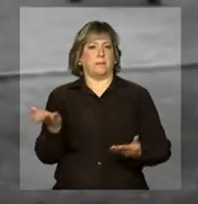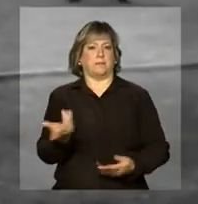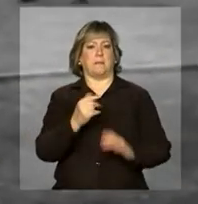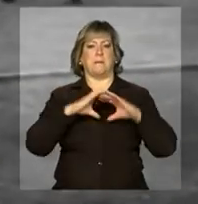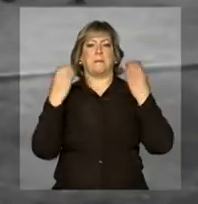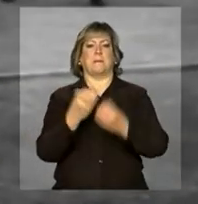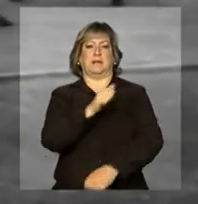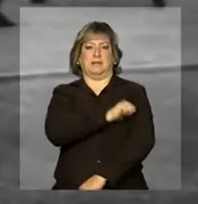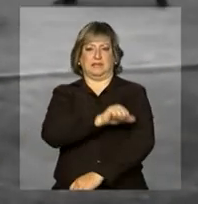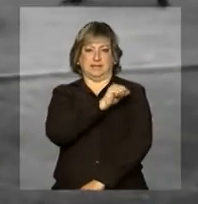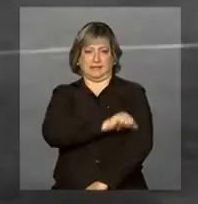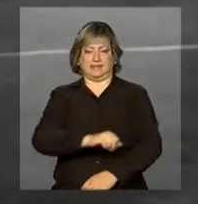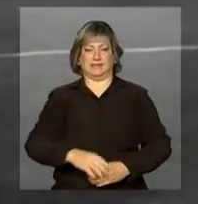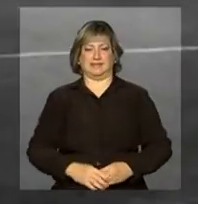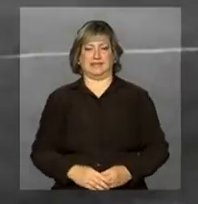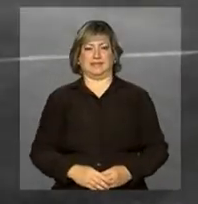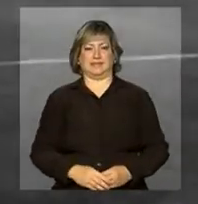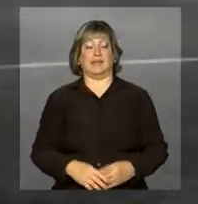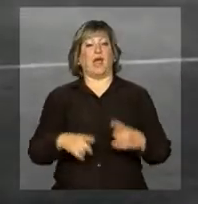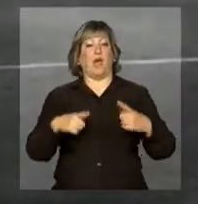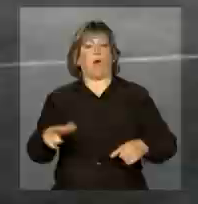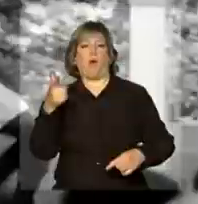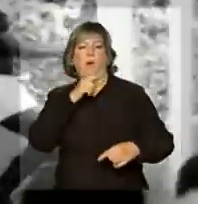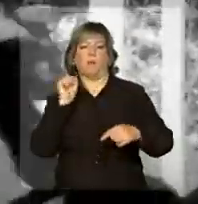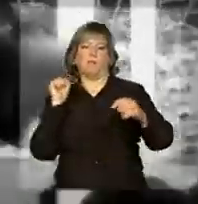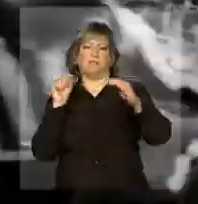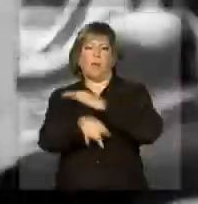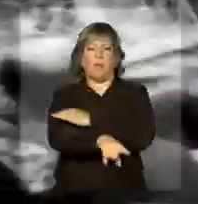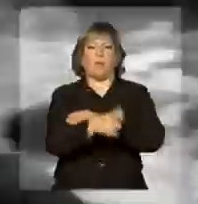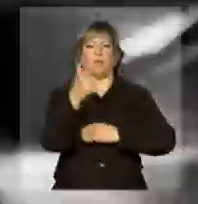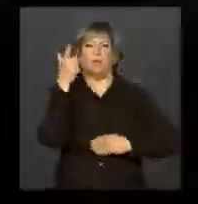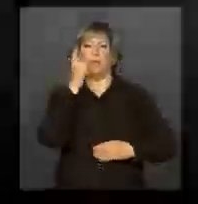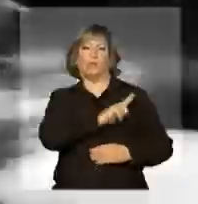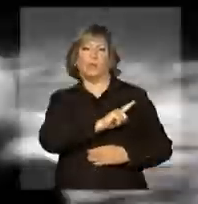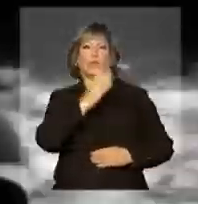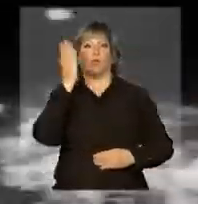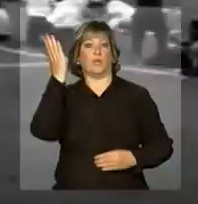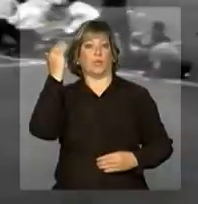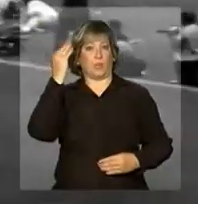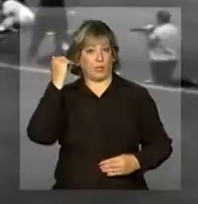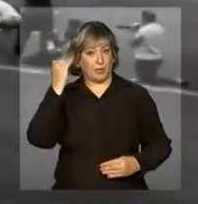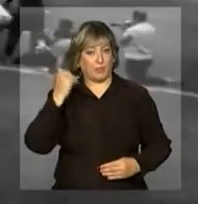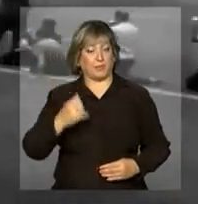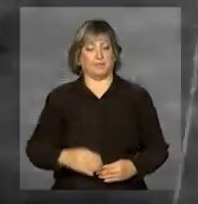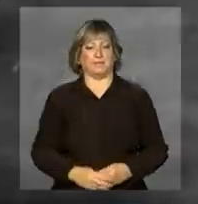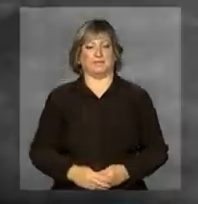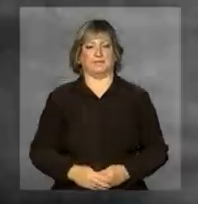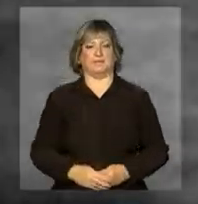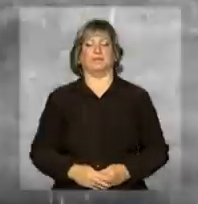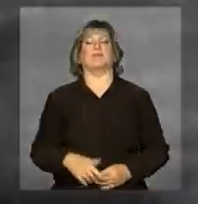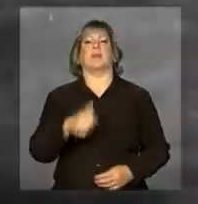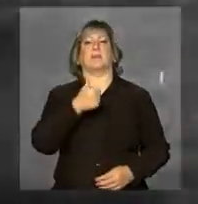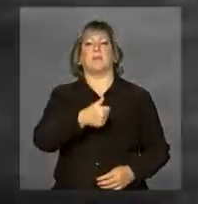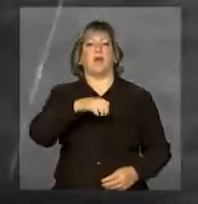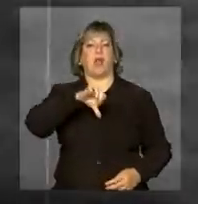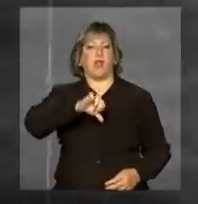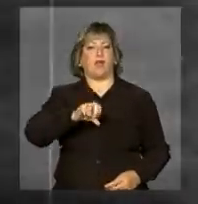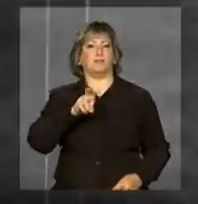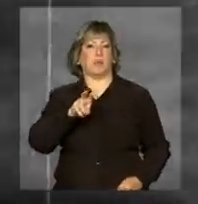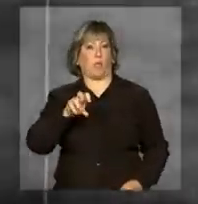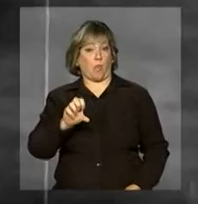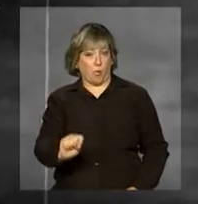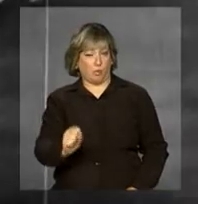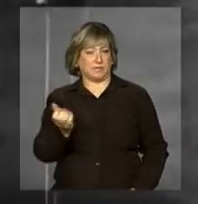onde marcou gols que entraram para a história. Em 1958